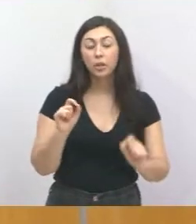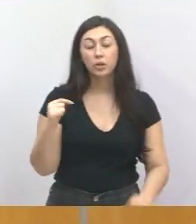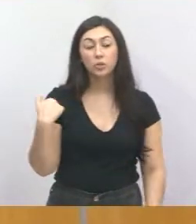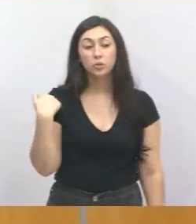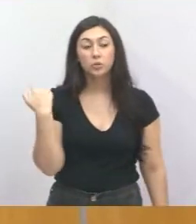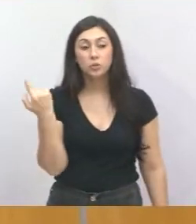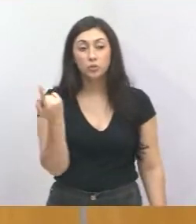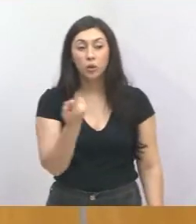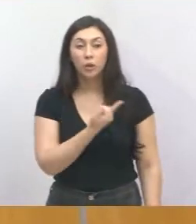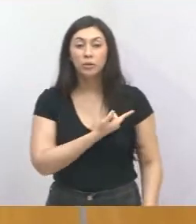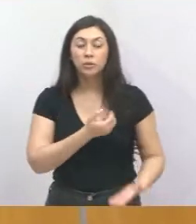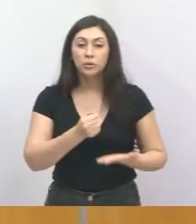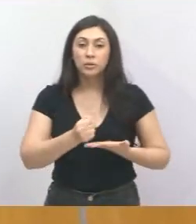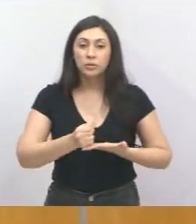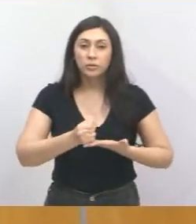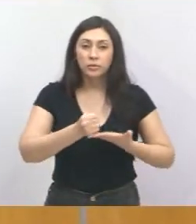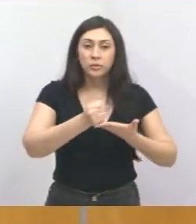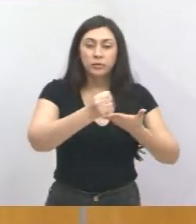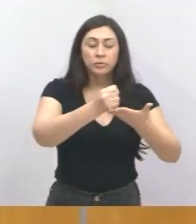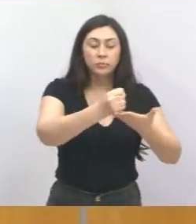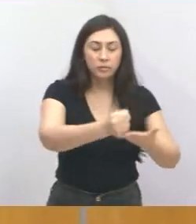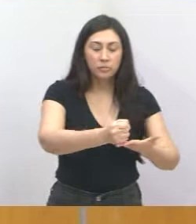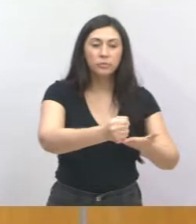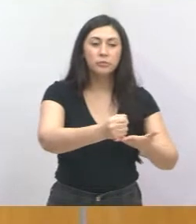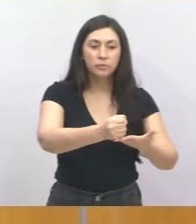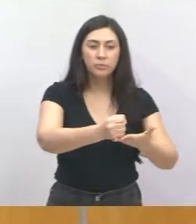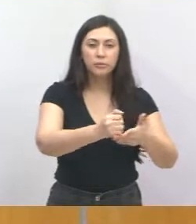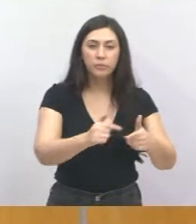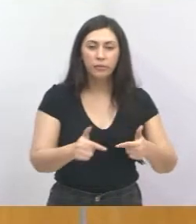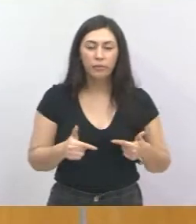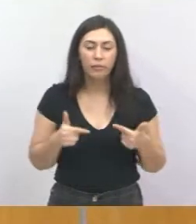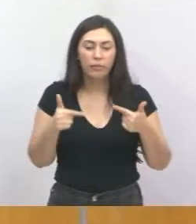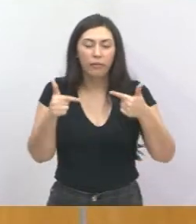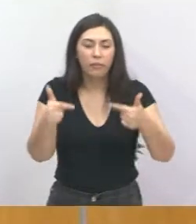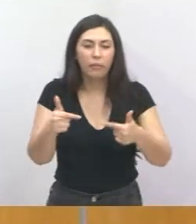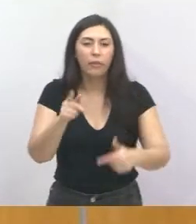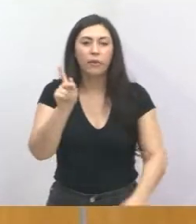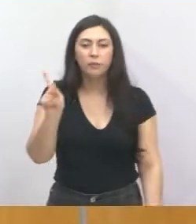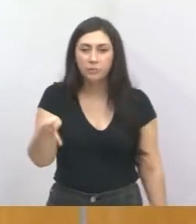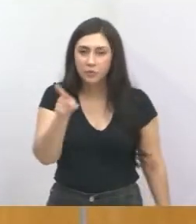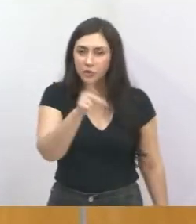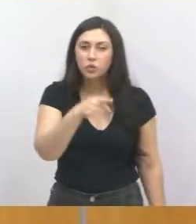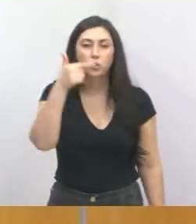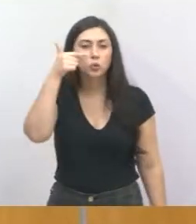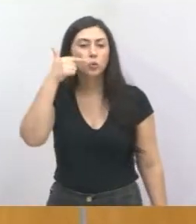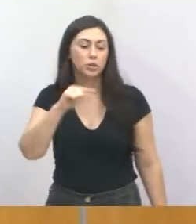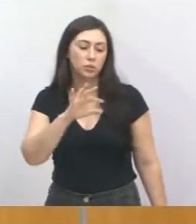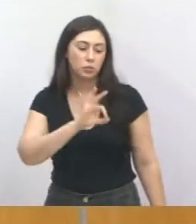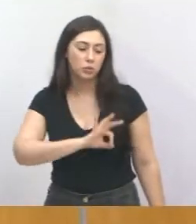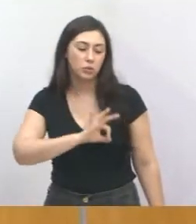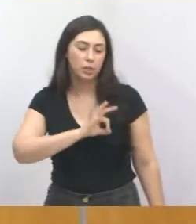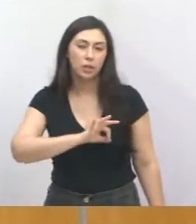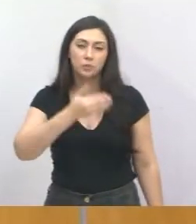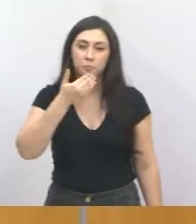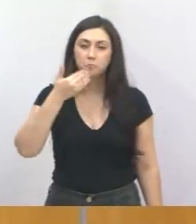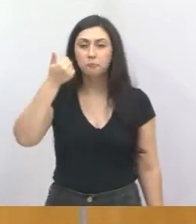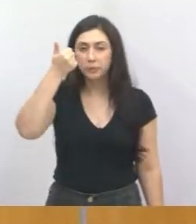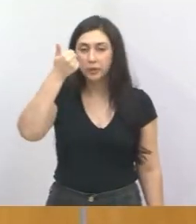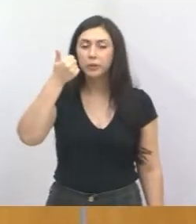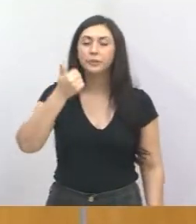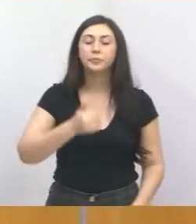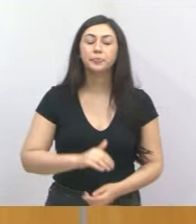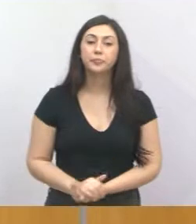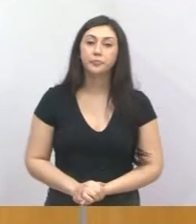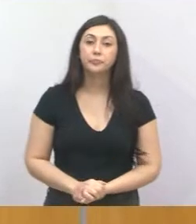estivemos apoiando do início ao fim a luta dos professores para conseguir melhorar a base salarial do